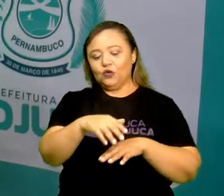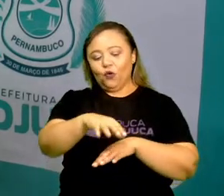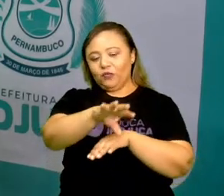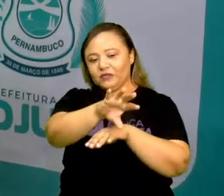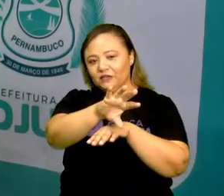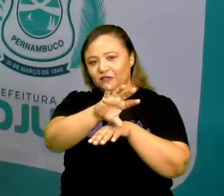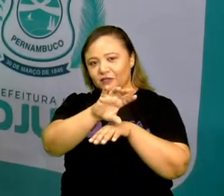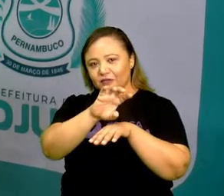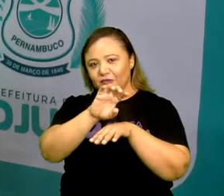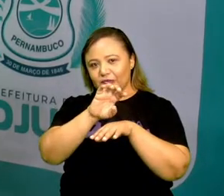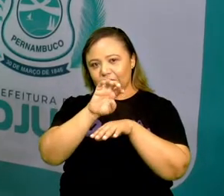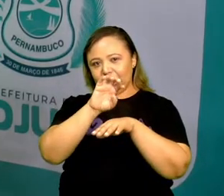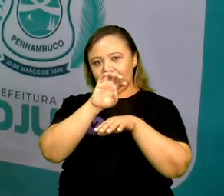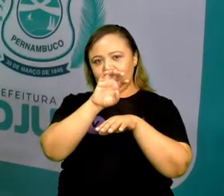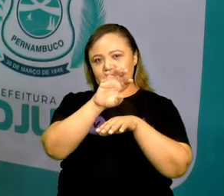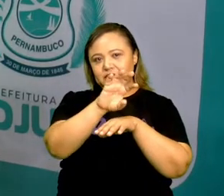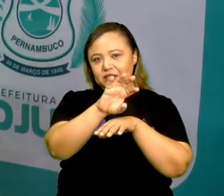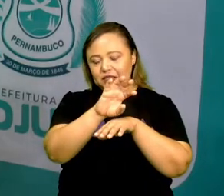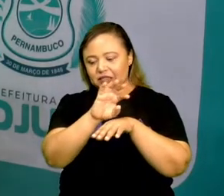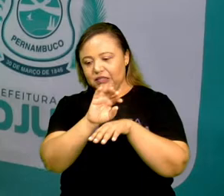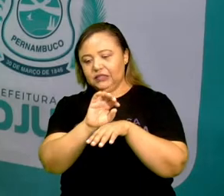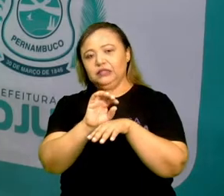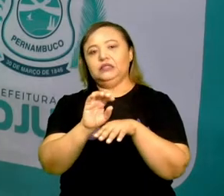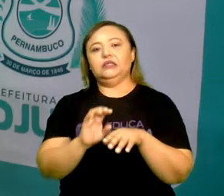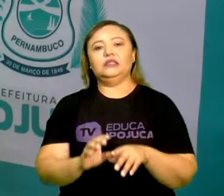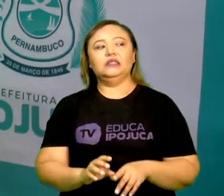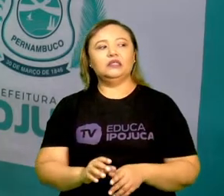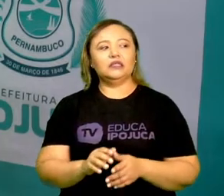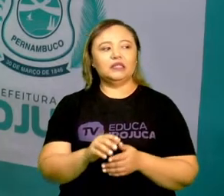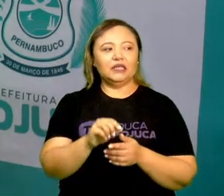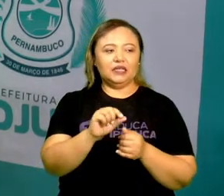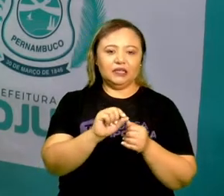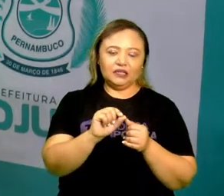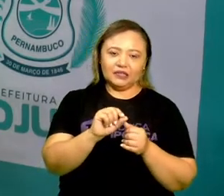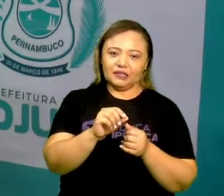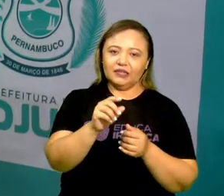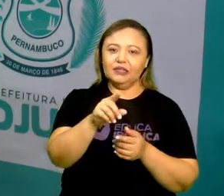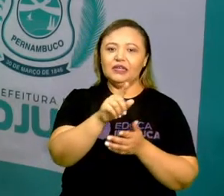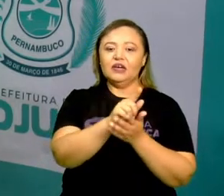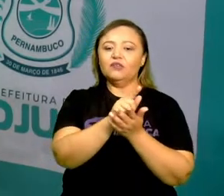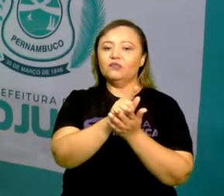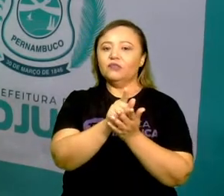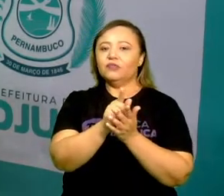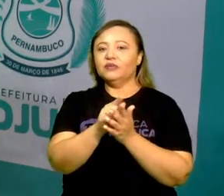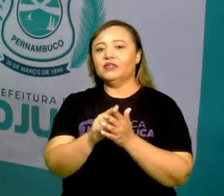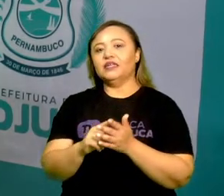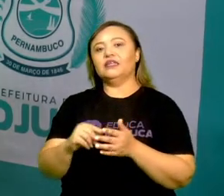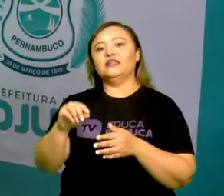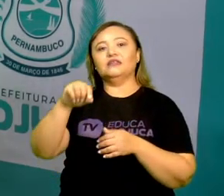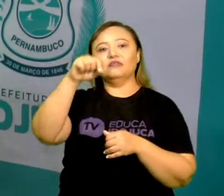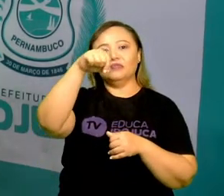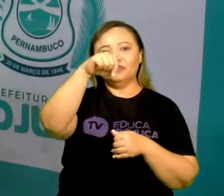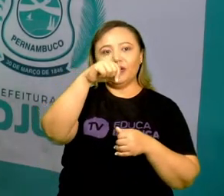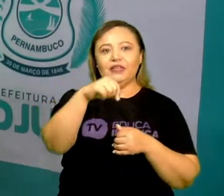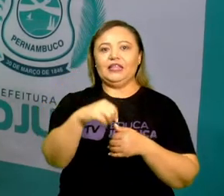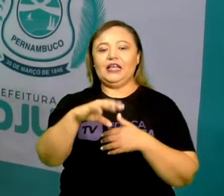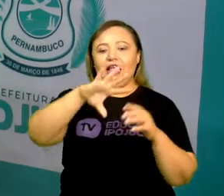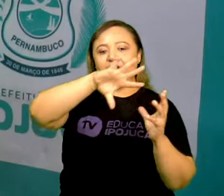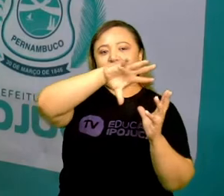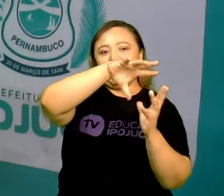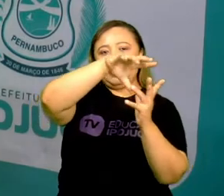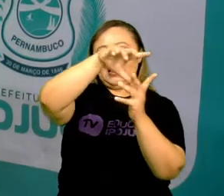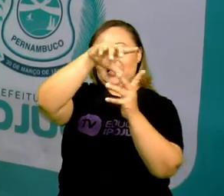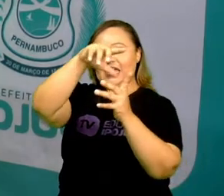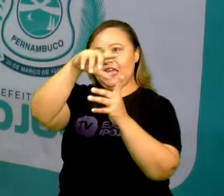falou que ela tem uma agulha que funciona como um imã? Este pequeno imã, ele interage com o campo magnético do planeta Terra,